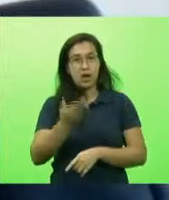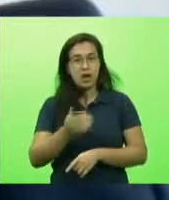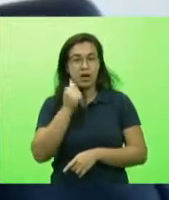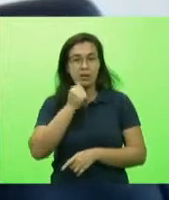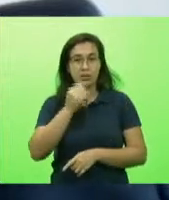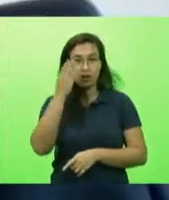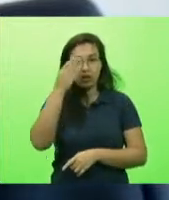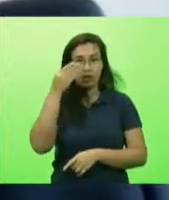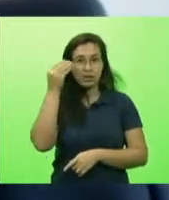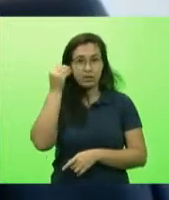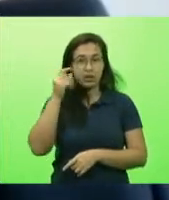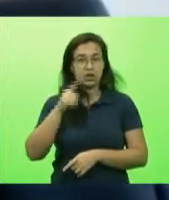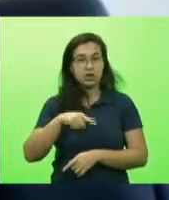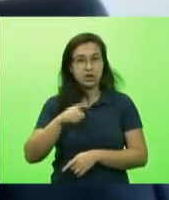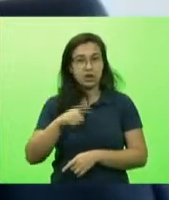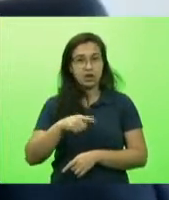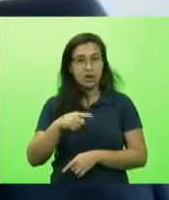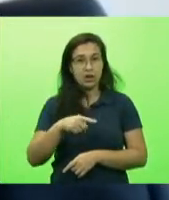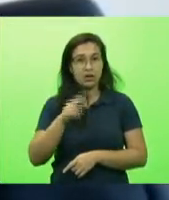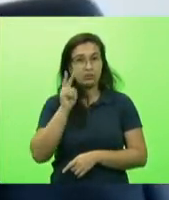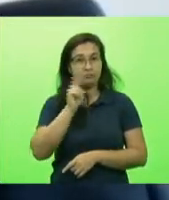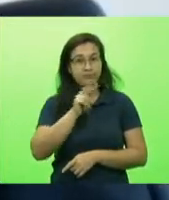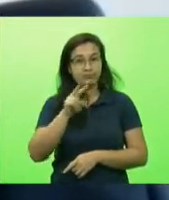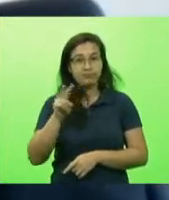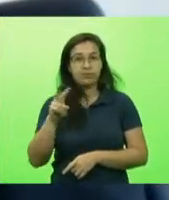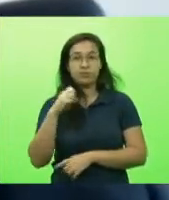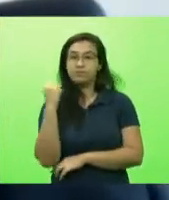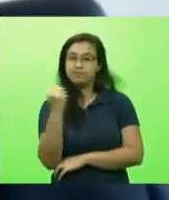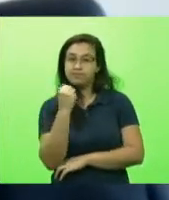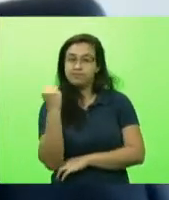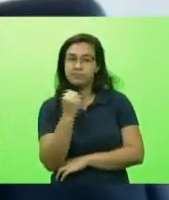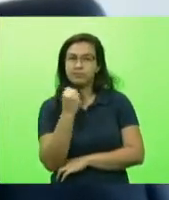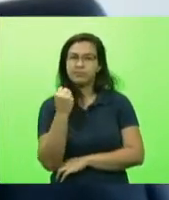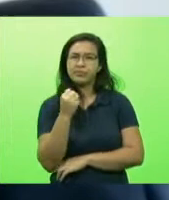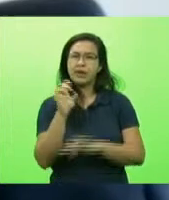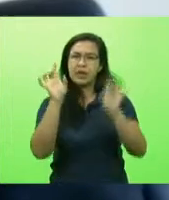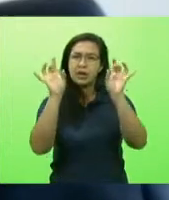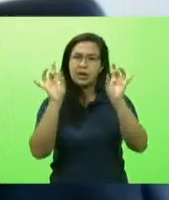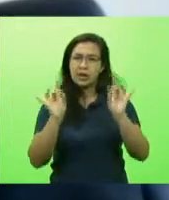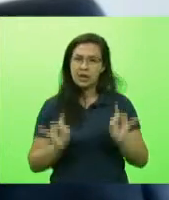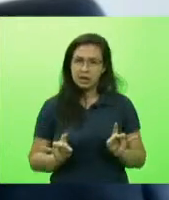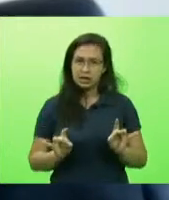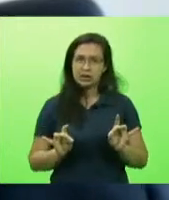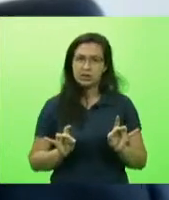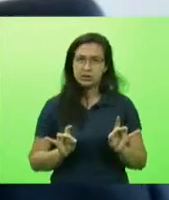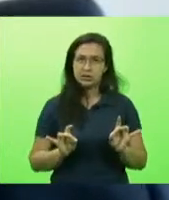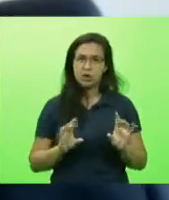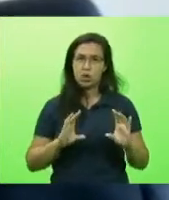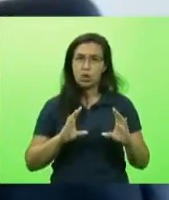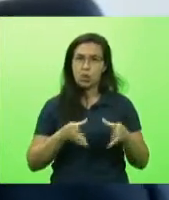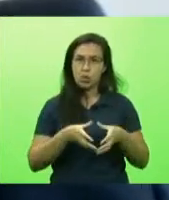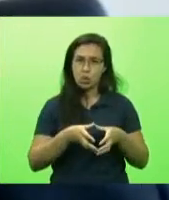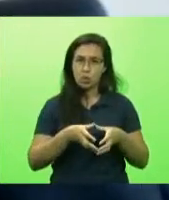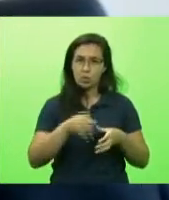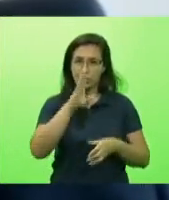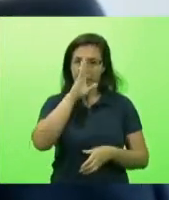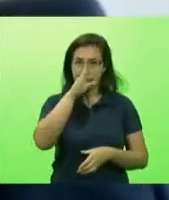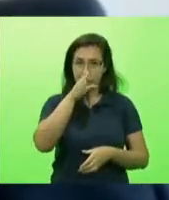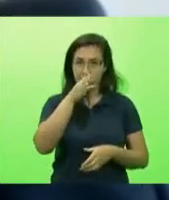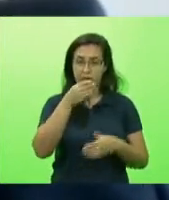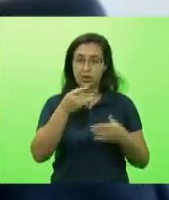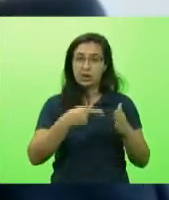gravidade esses critérios quando são utilizados para discussão de grupos prioritários são critérios